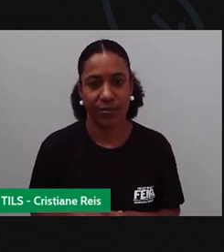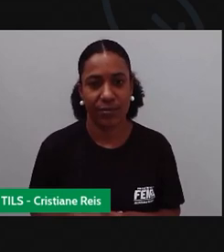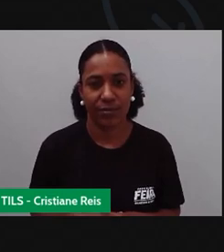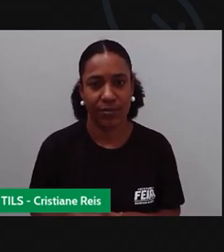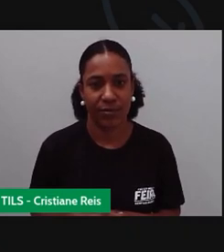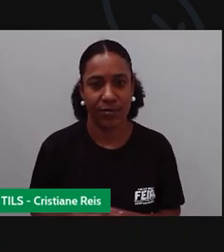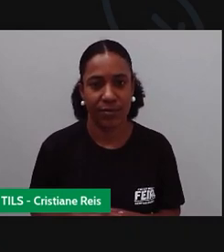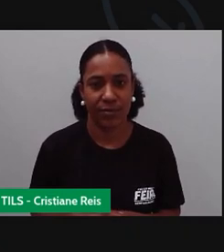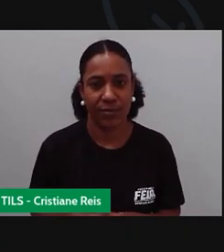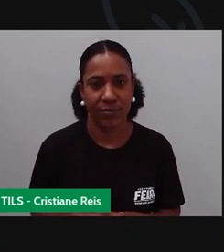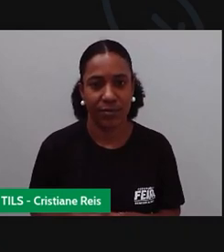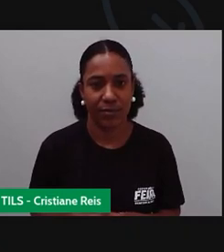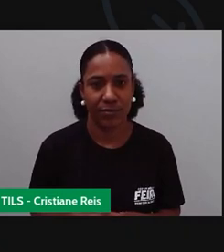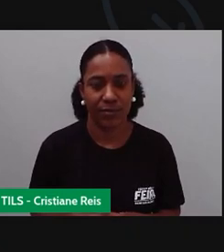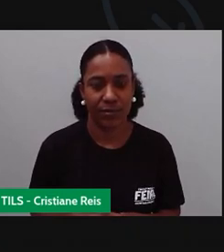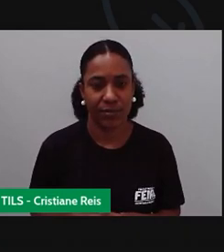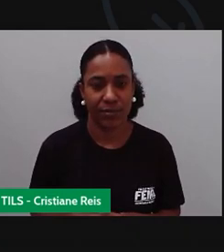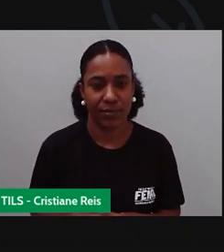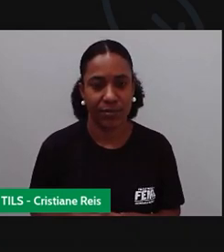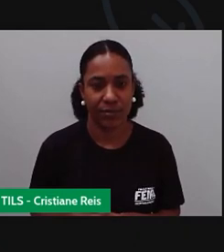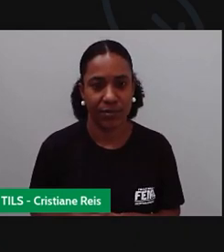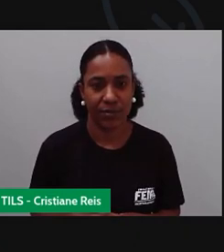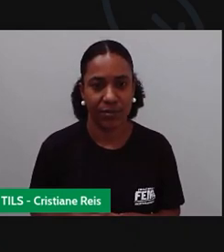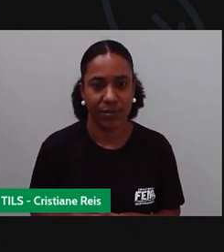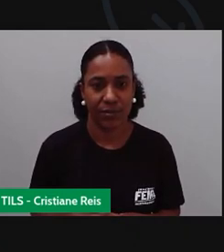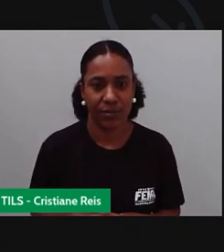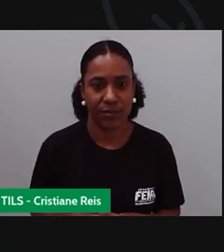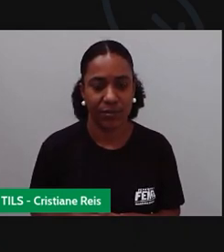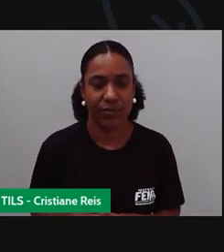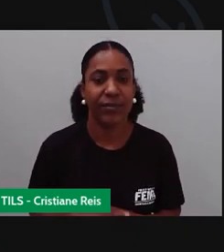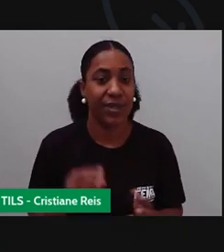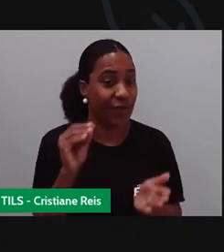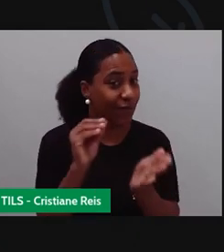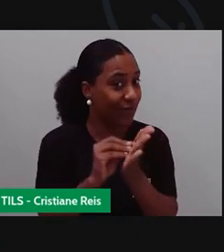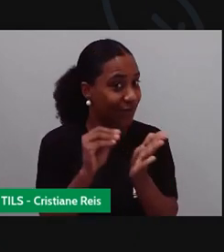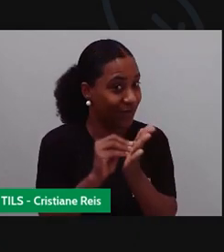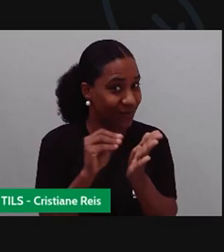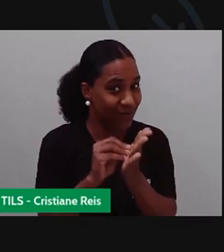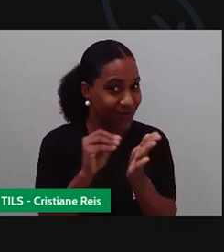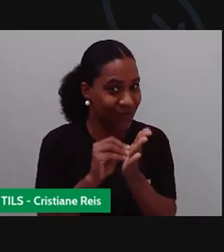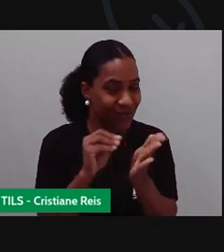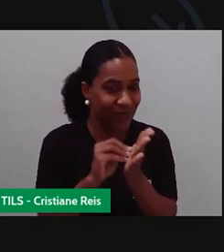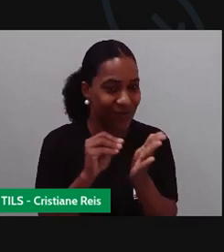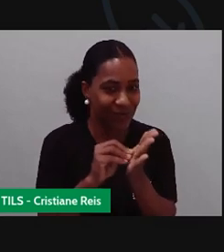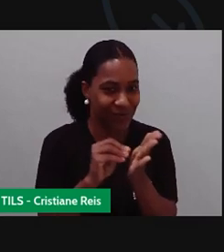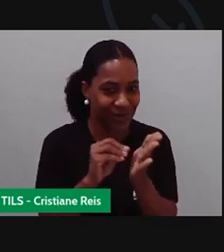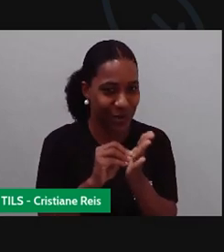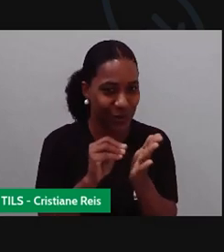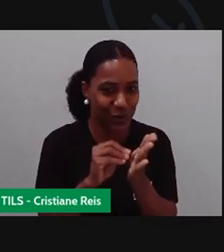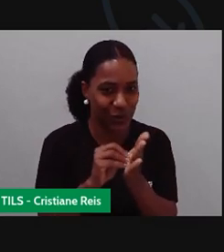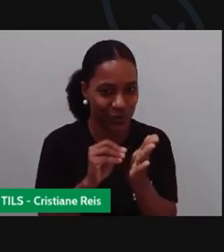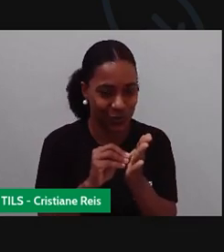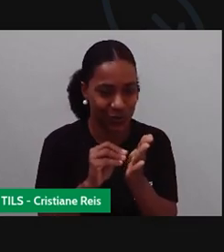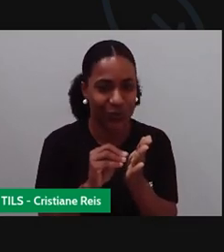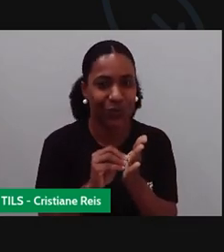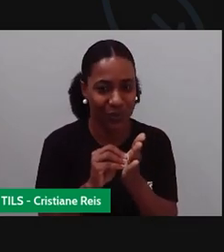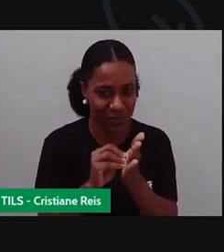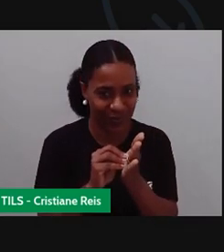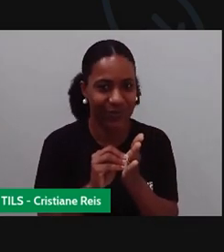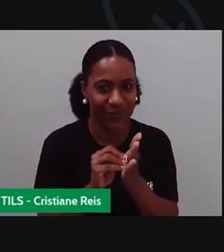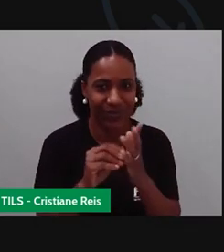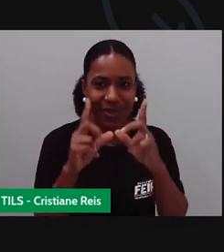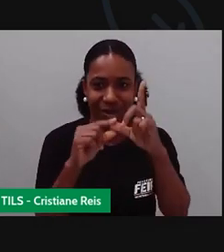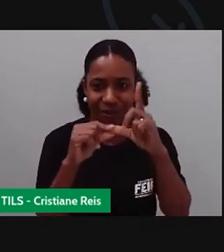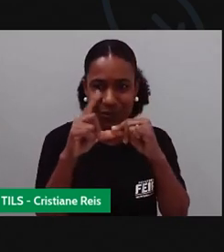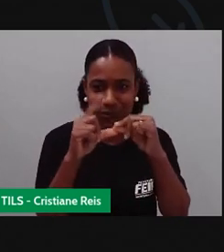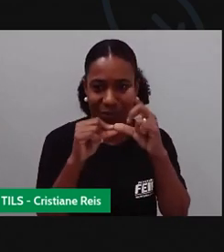Samu. Faltou uma coisa aqui, não faltou? Faltou a cruz vermelha que fica no fundo da ambulância, né? Mas como a gente